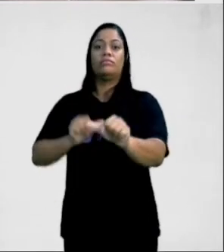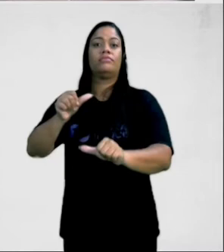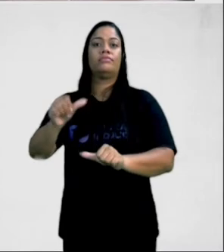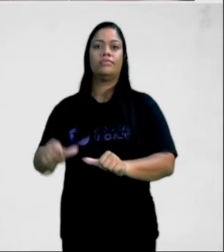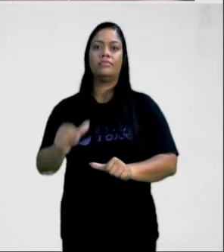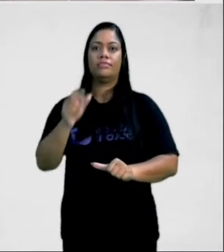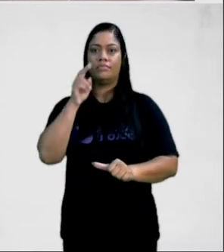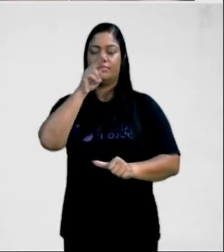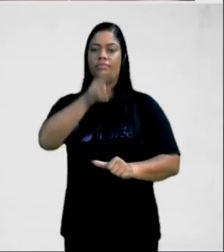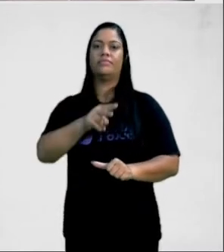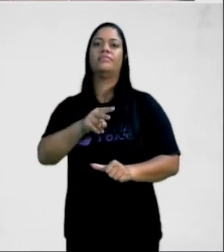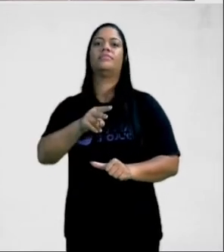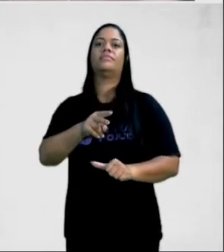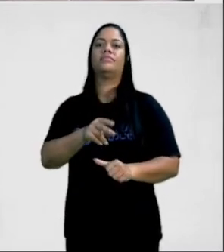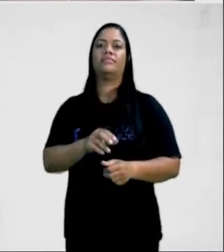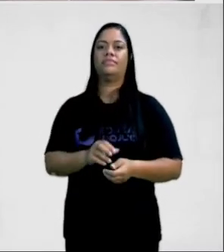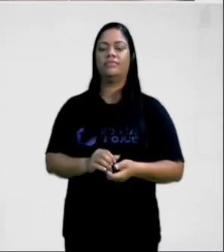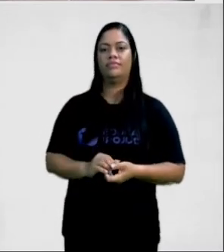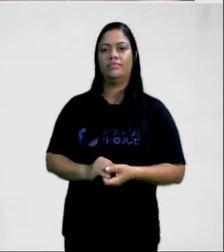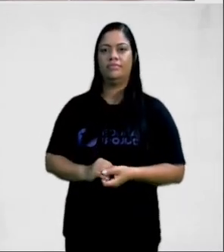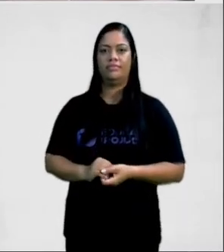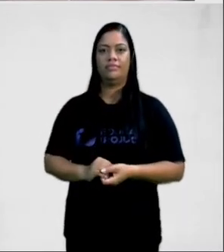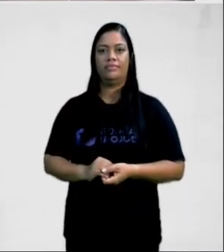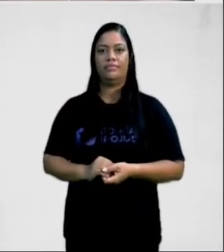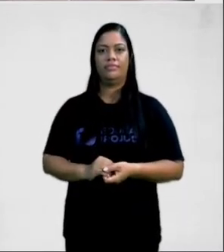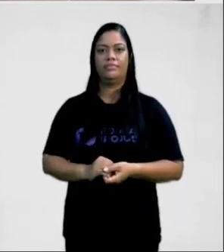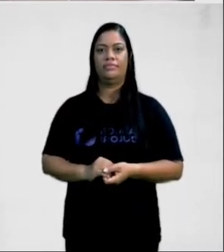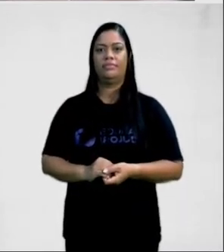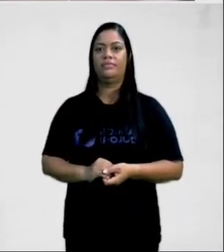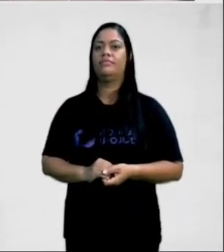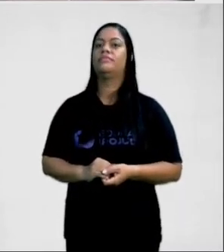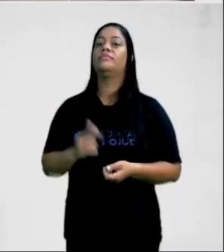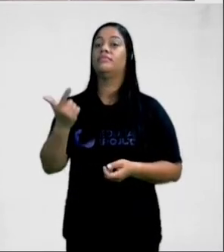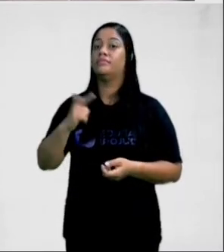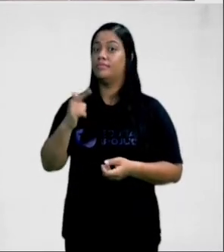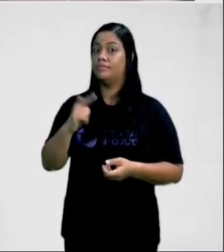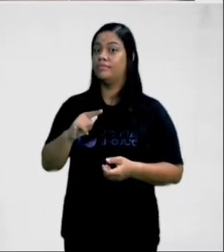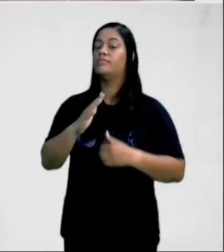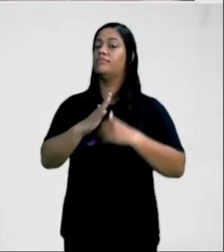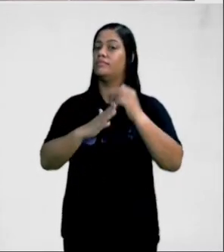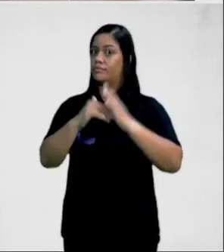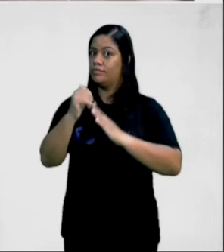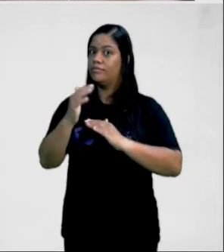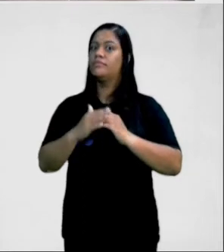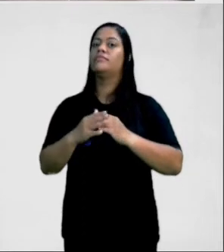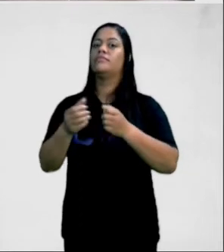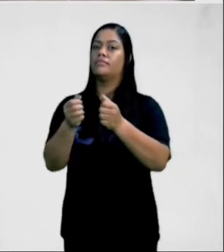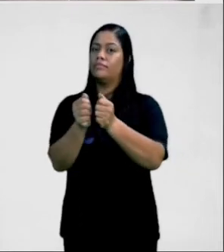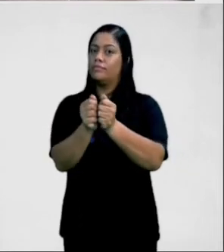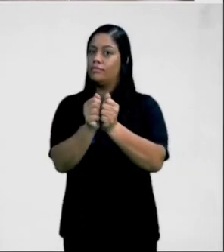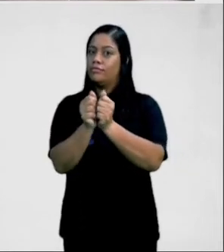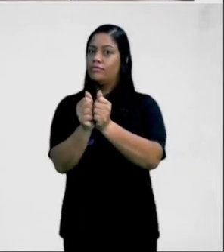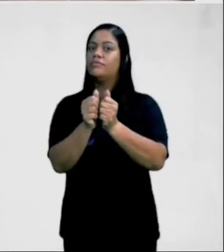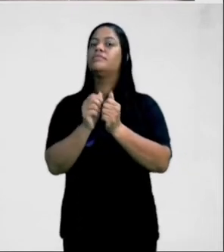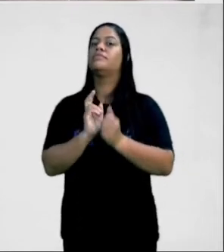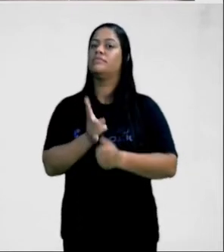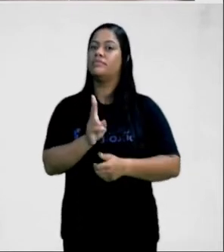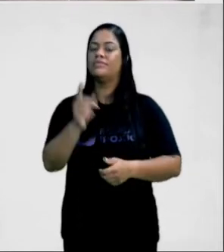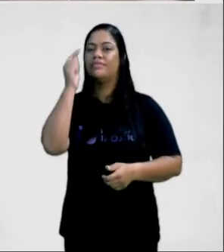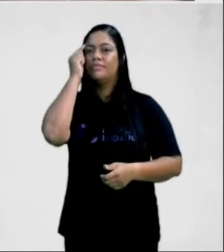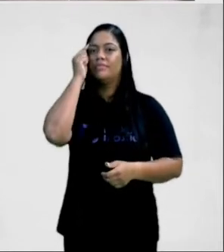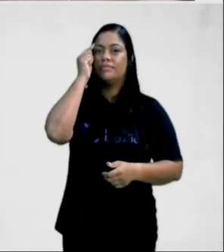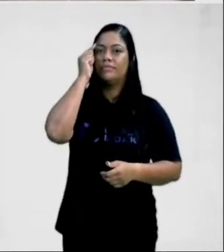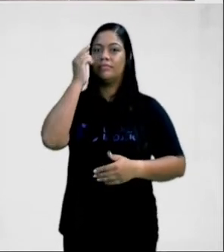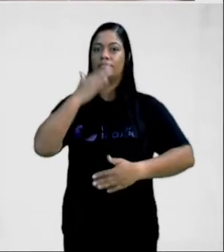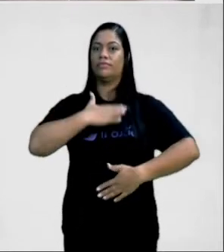ser feito, você já vai pra uma etapa mais avançada, não ter o acompanhamento profissional da área, né? Preocupação excessiva